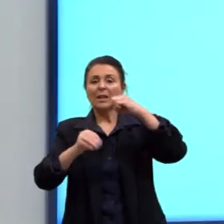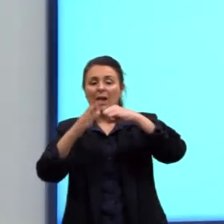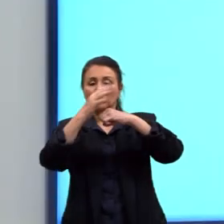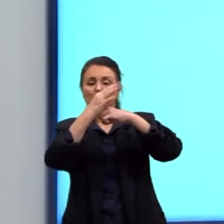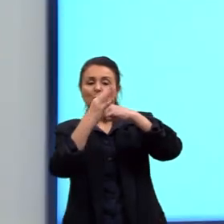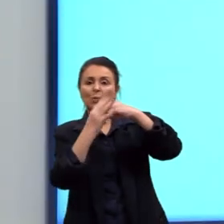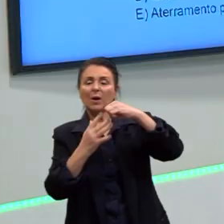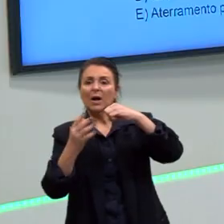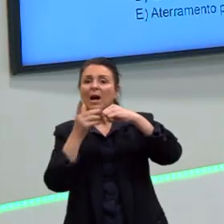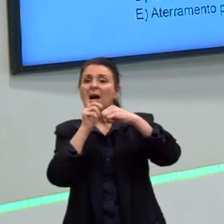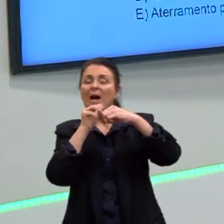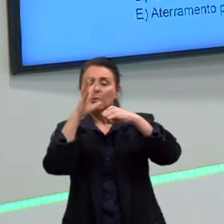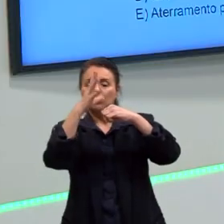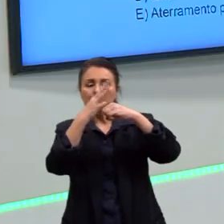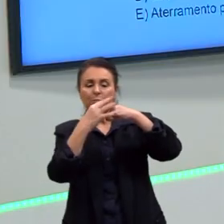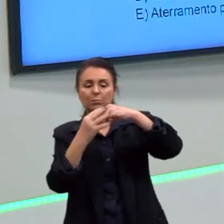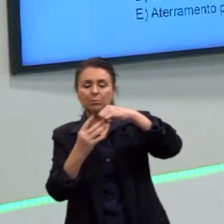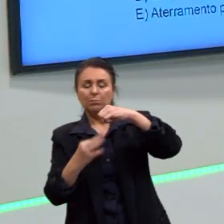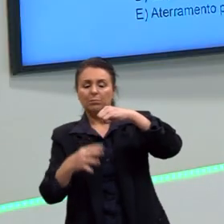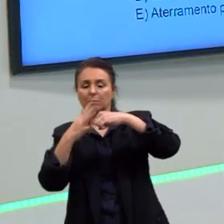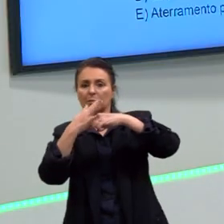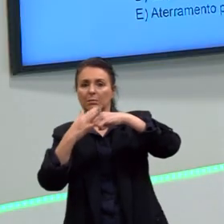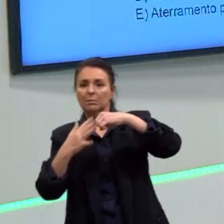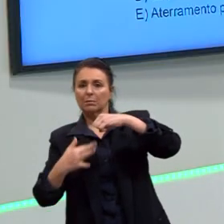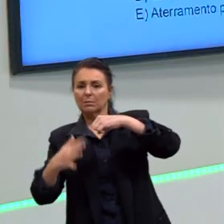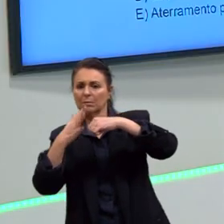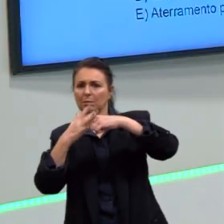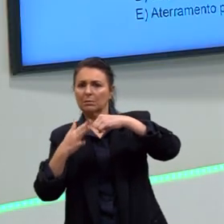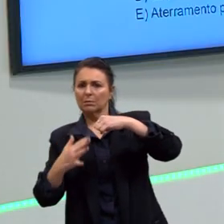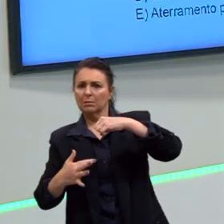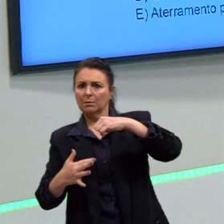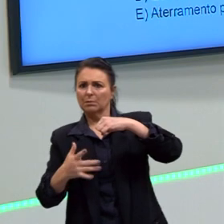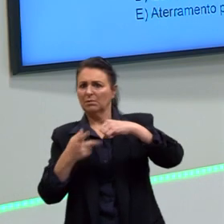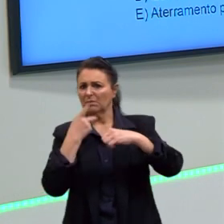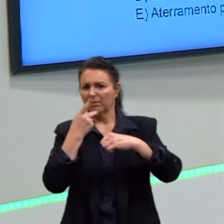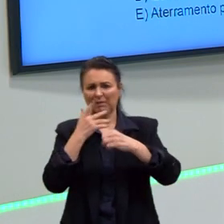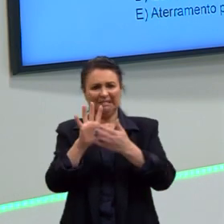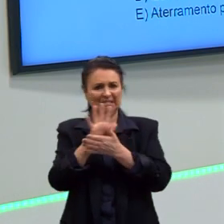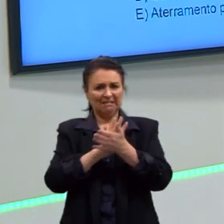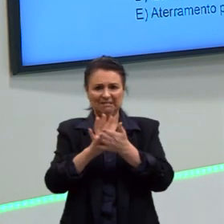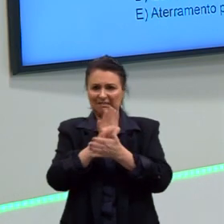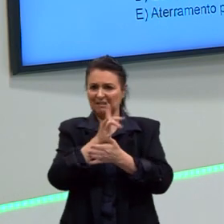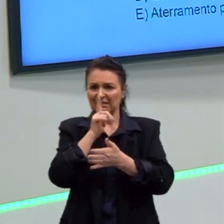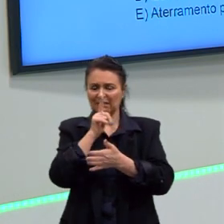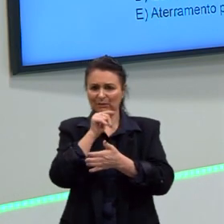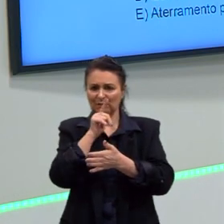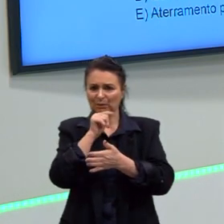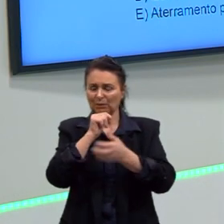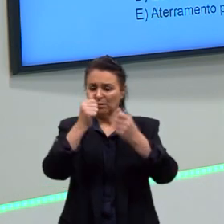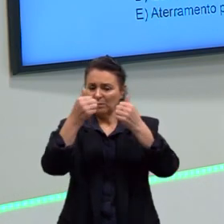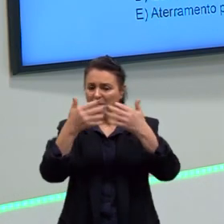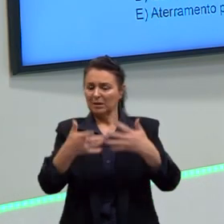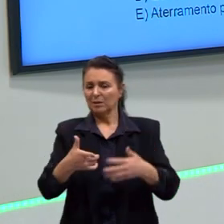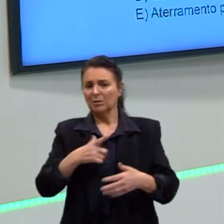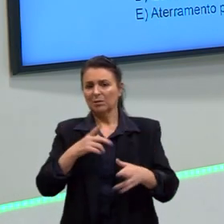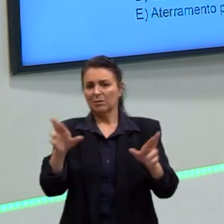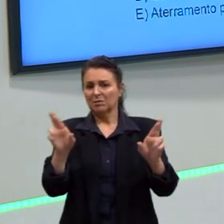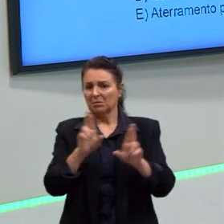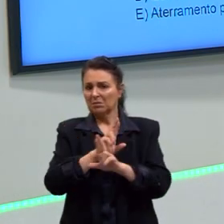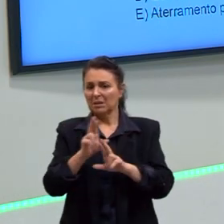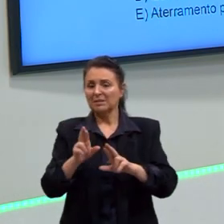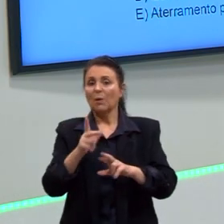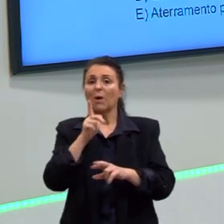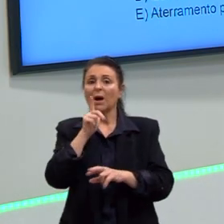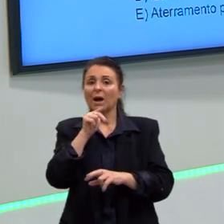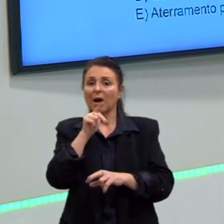lataria. A gente não falou nada sobre água, sobre escoamento de água. Enfim, não vai ter tanta relação. Tanto que, na verdade, a